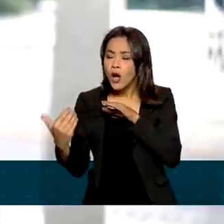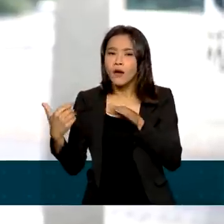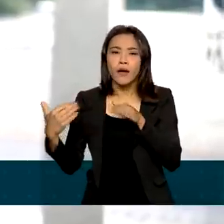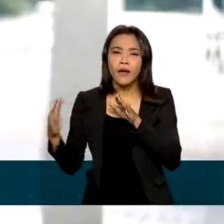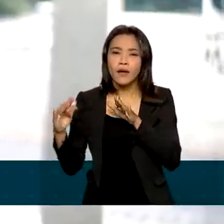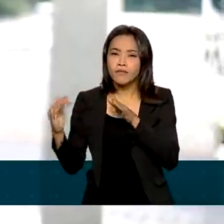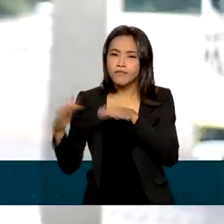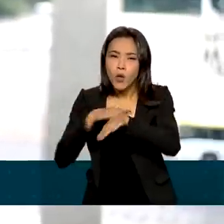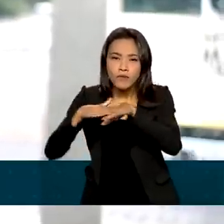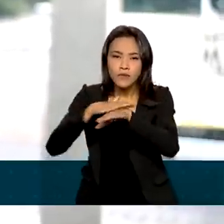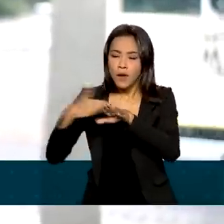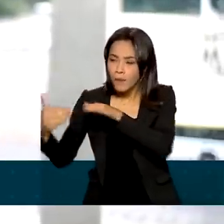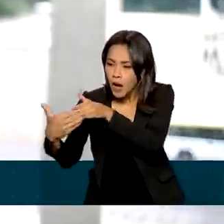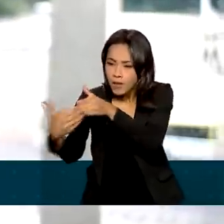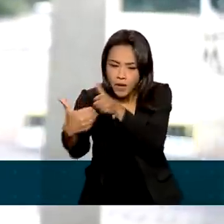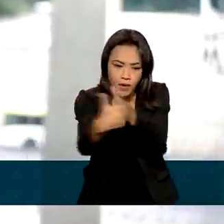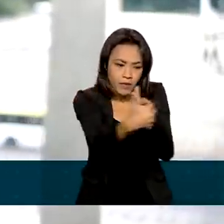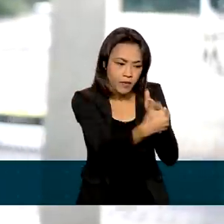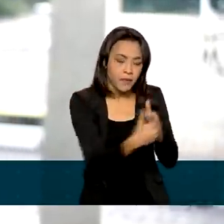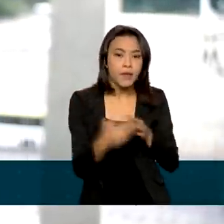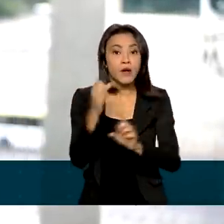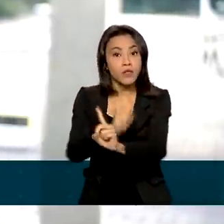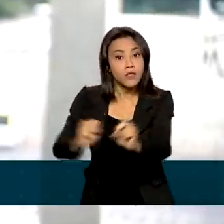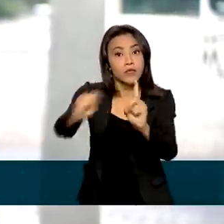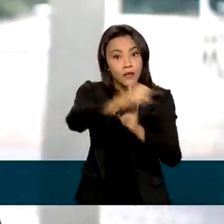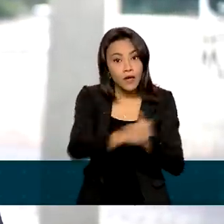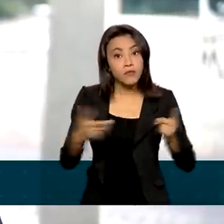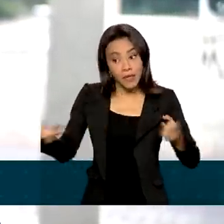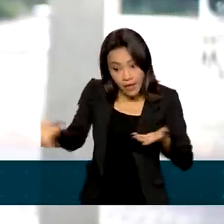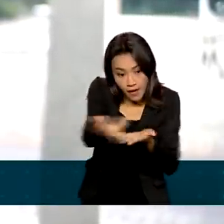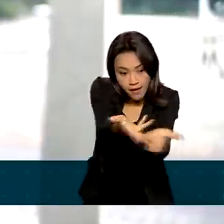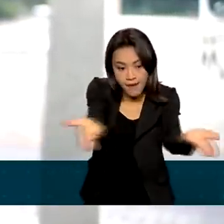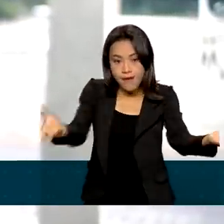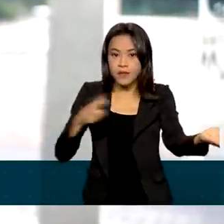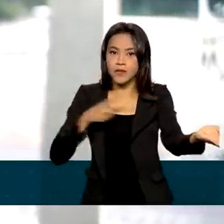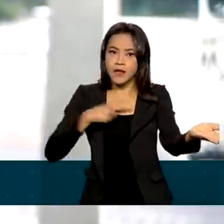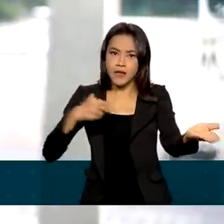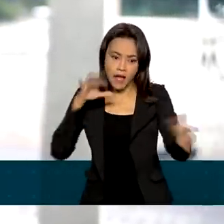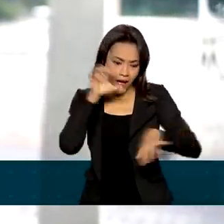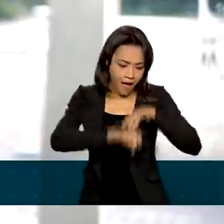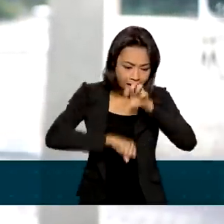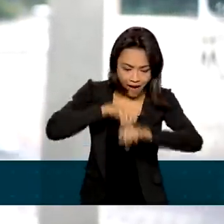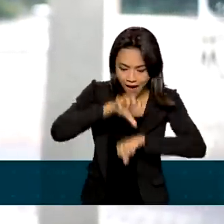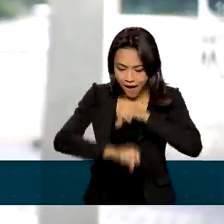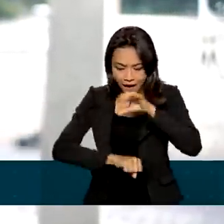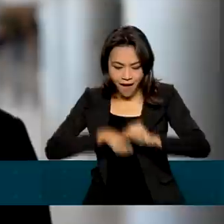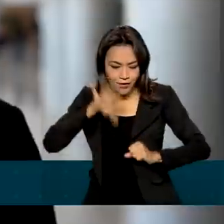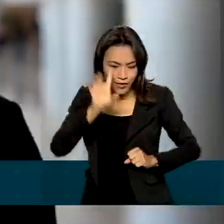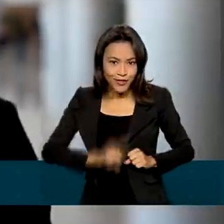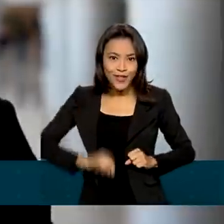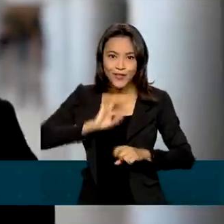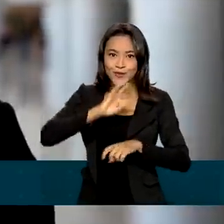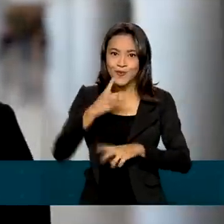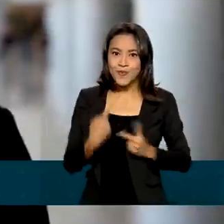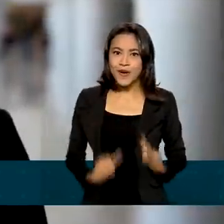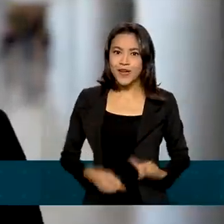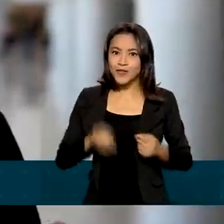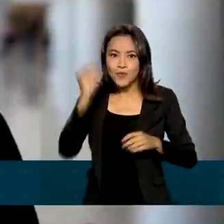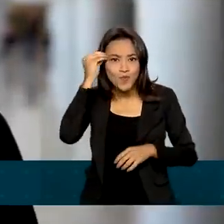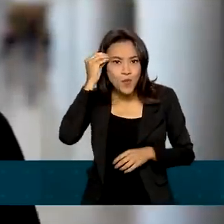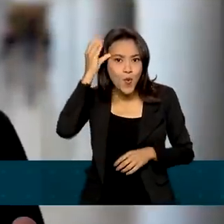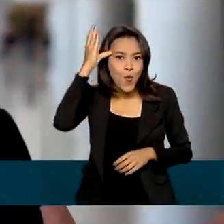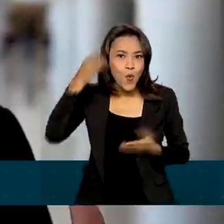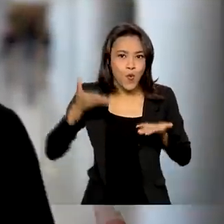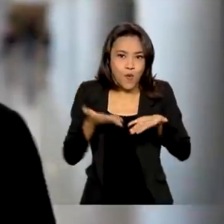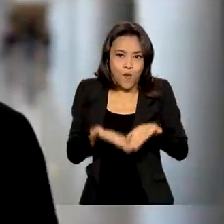sociedade civil, para que, de fato, eles possam ter acesso ao conjunto de sistemas de direitos humanos. Nós teremos, então,